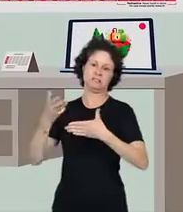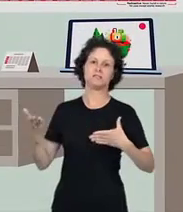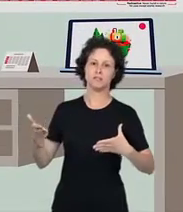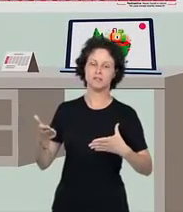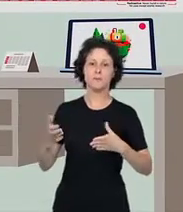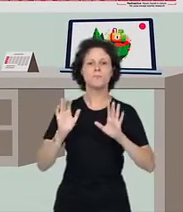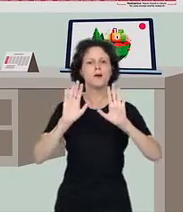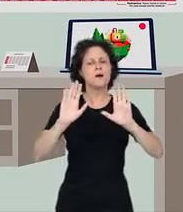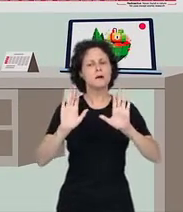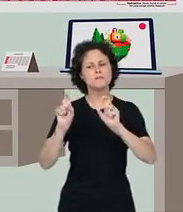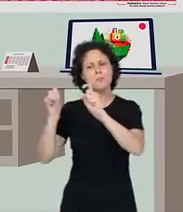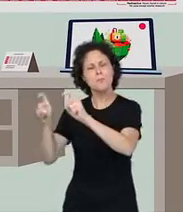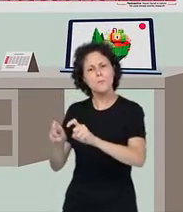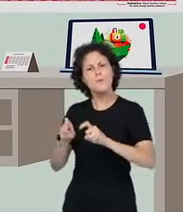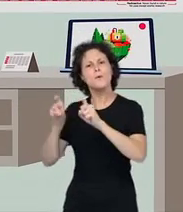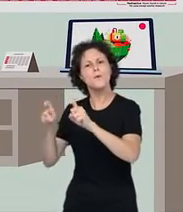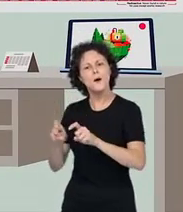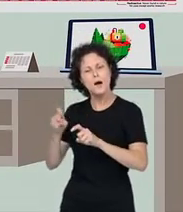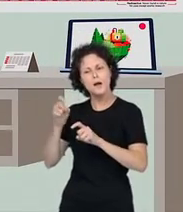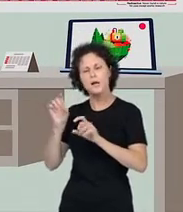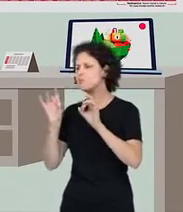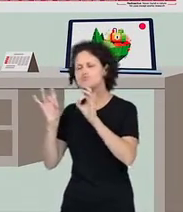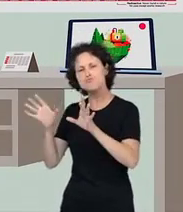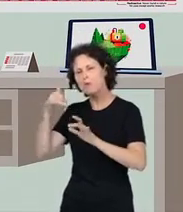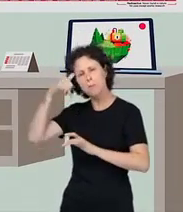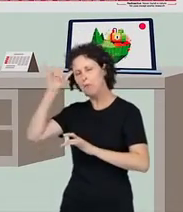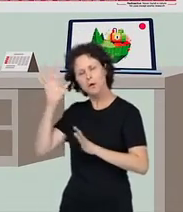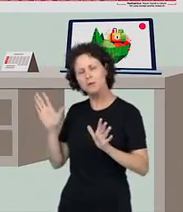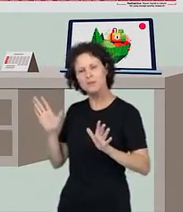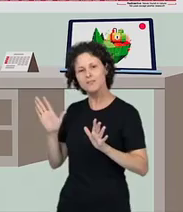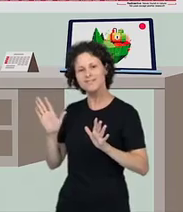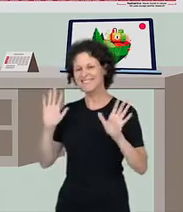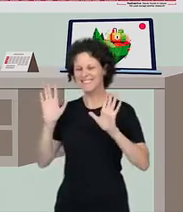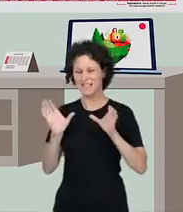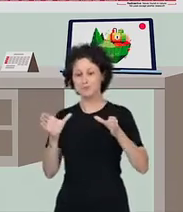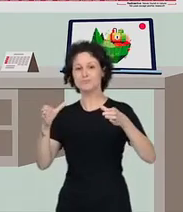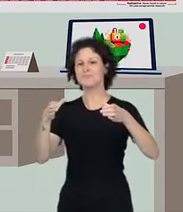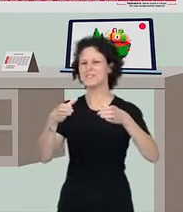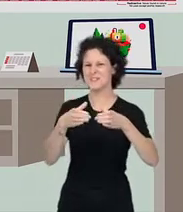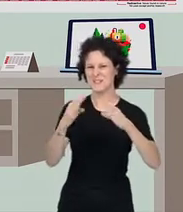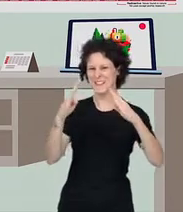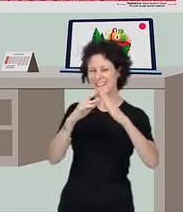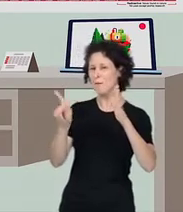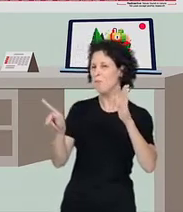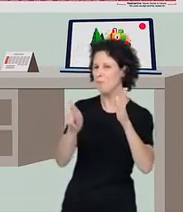Mas a pecuária não se limita à criação de gado. Ela vai muito além desta modalidade. Os animais domésticos que são criados na